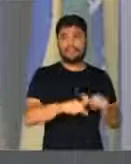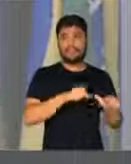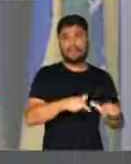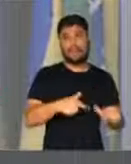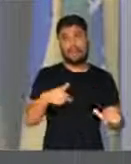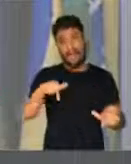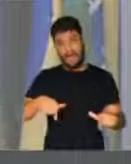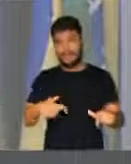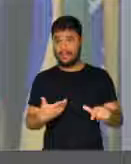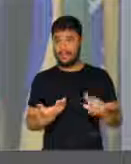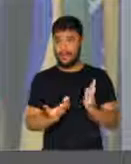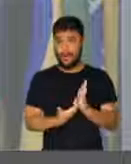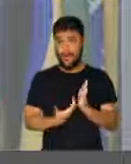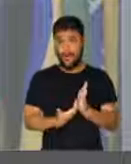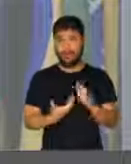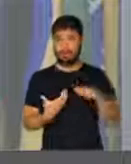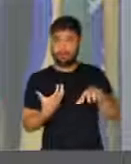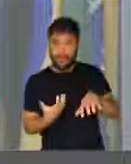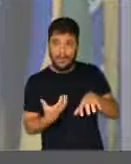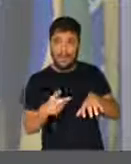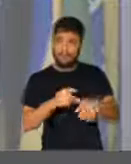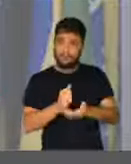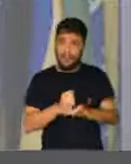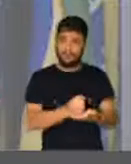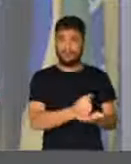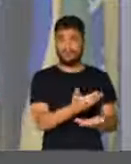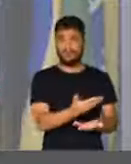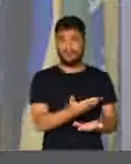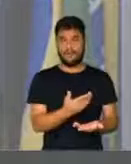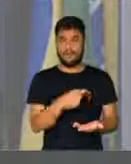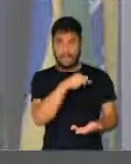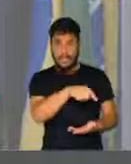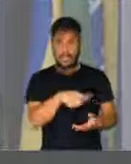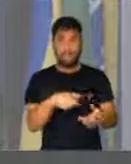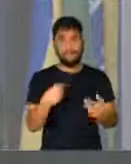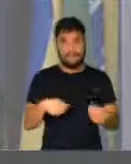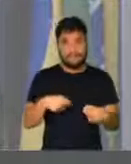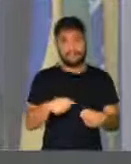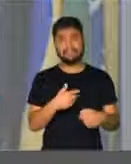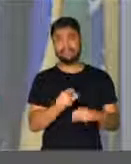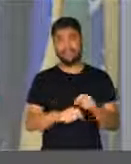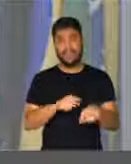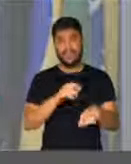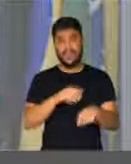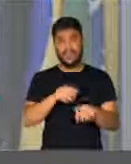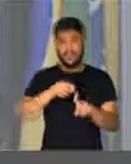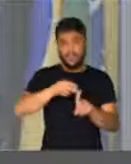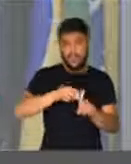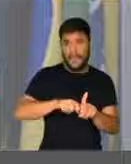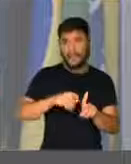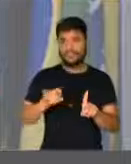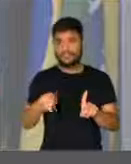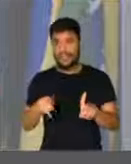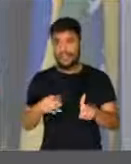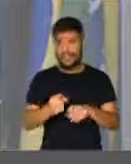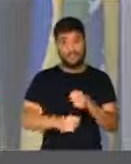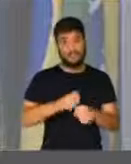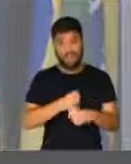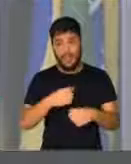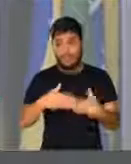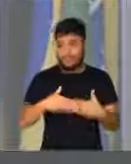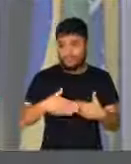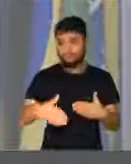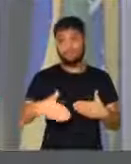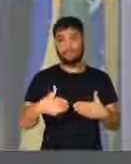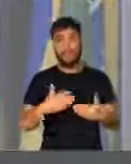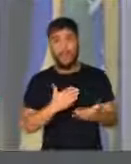nosso Congresso e que ele tenha a ousadia de propor rapidamente, logo no início do seu mandato, medidas importantes para